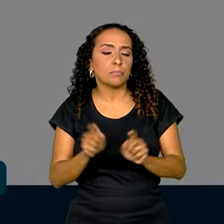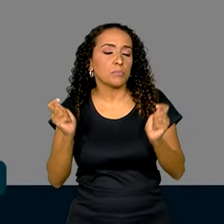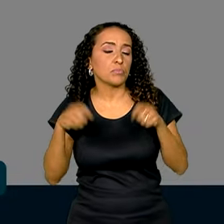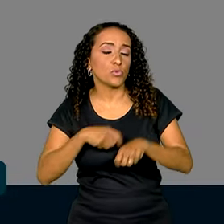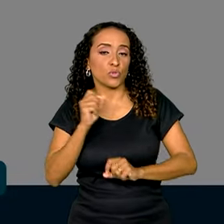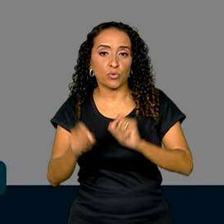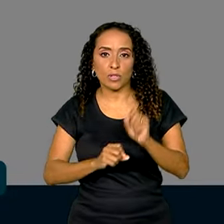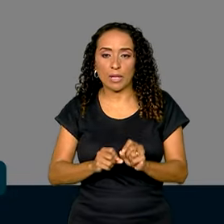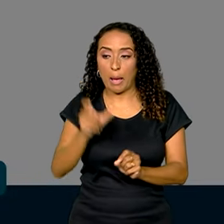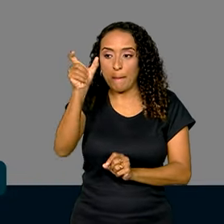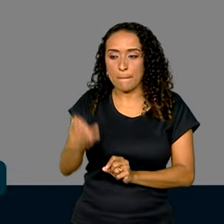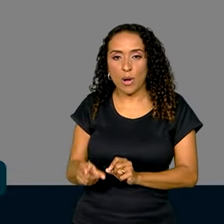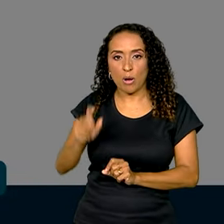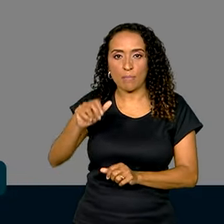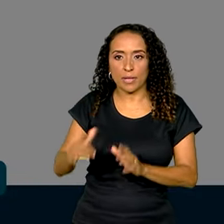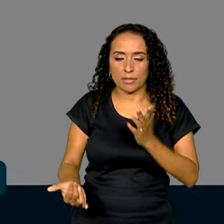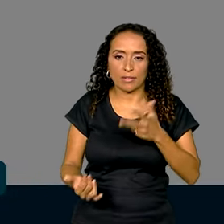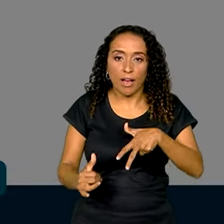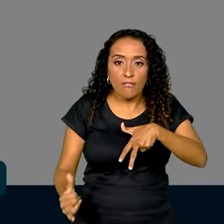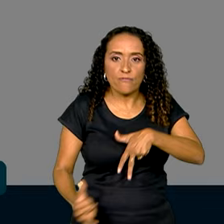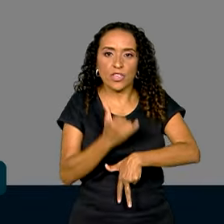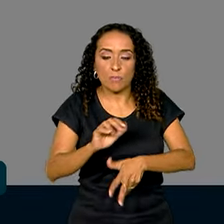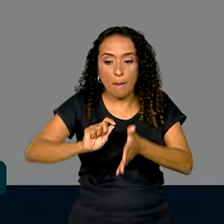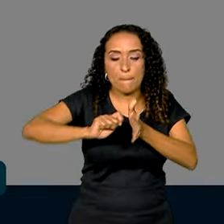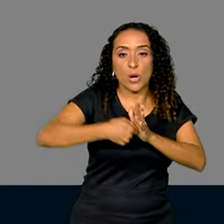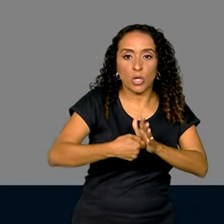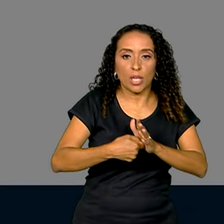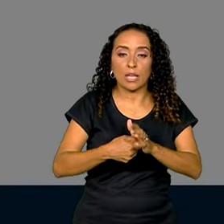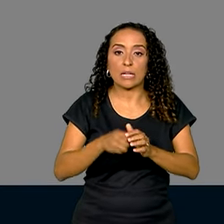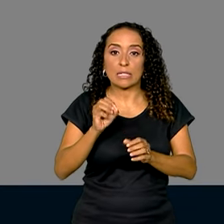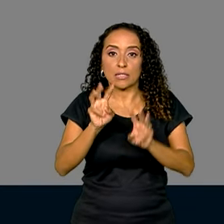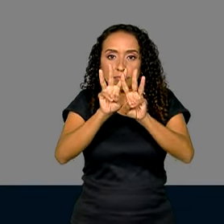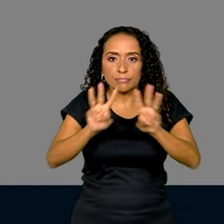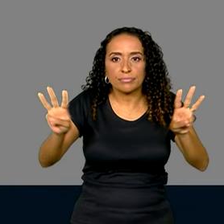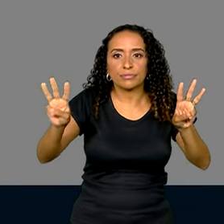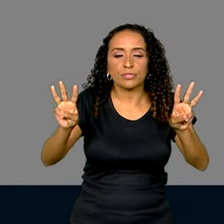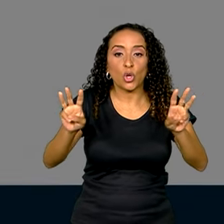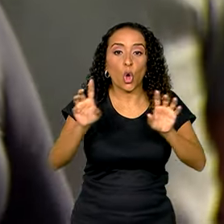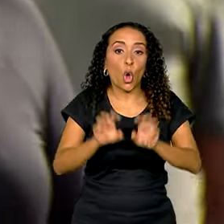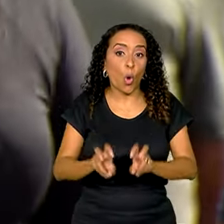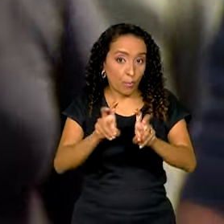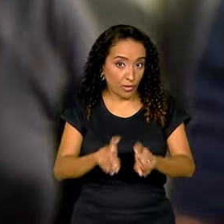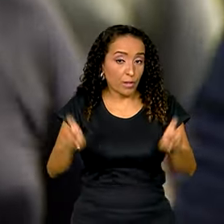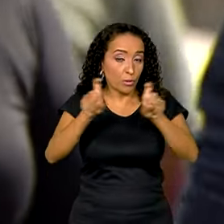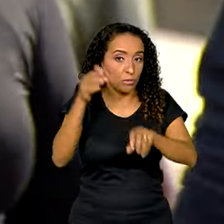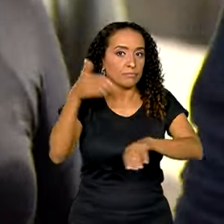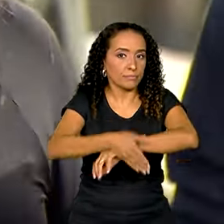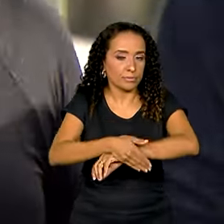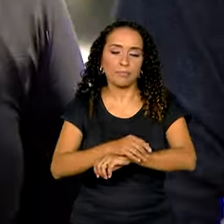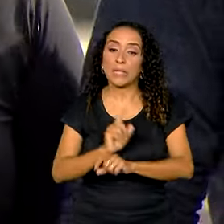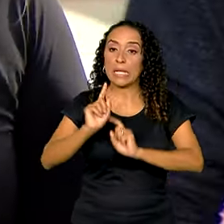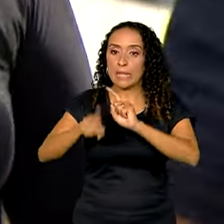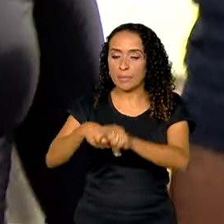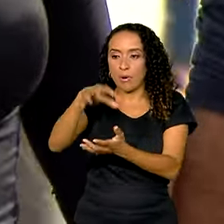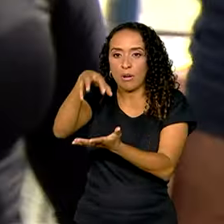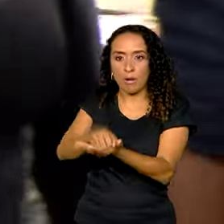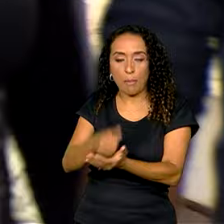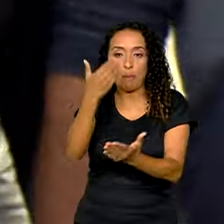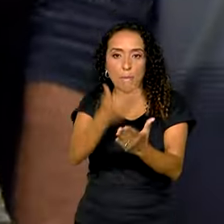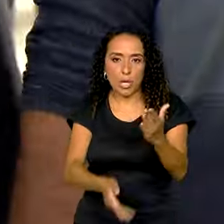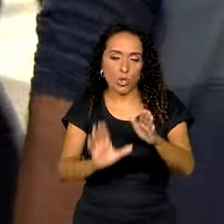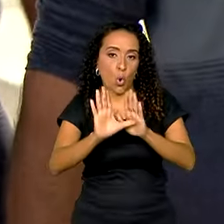possível que a própria vítima bloqueie o aparelho acessando o site por um computador. Após o registro de perda,